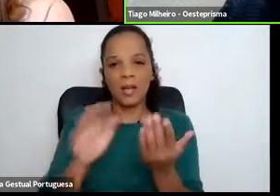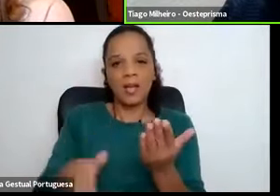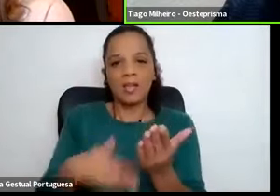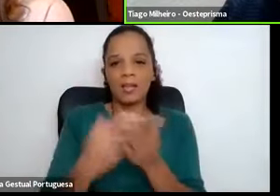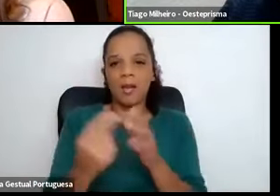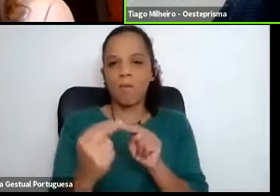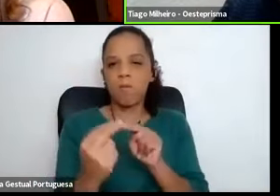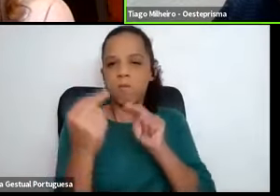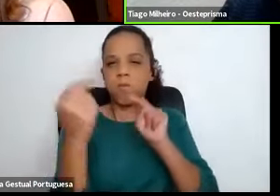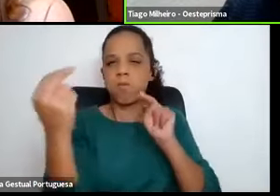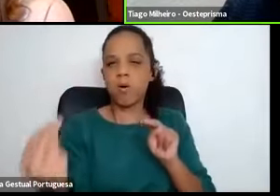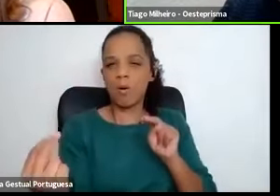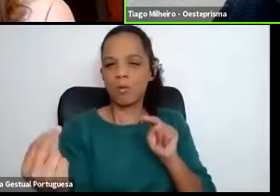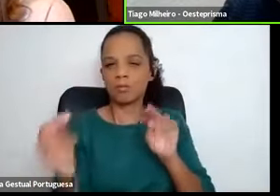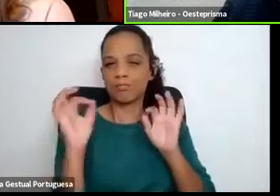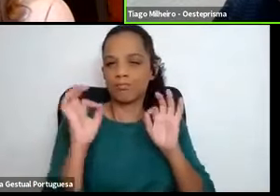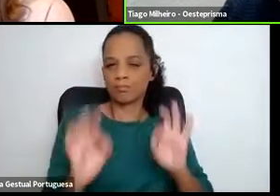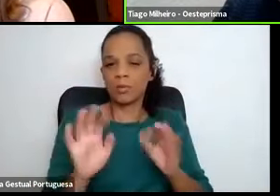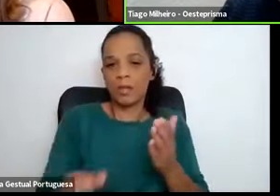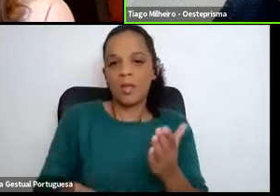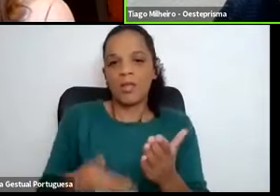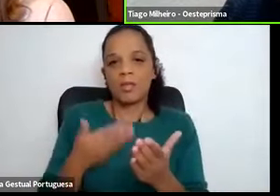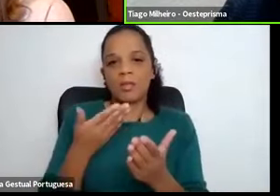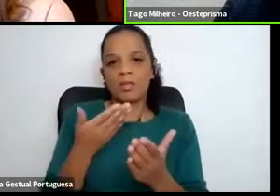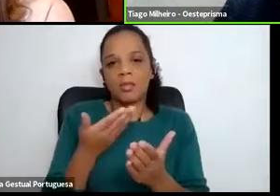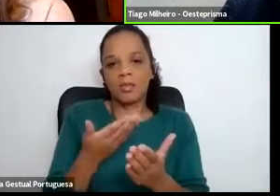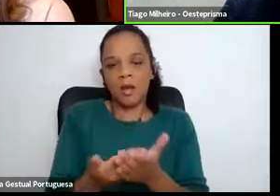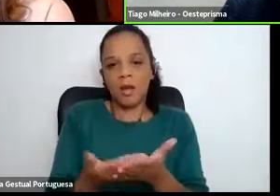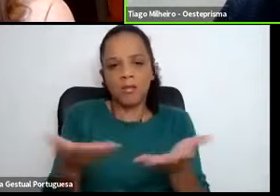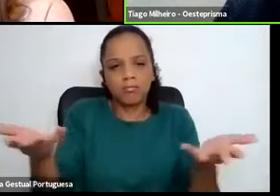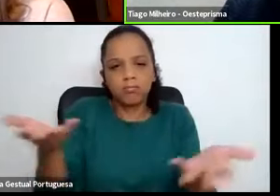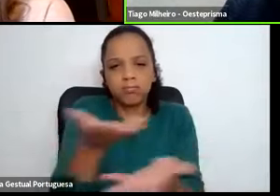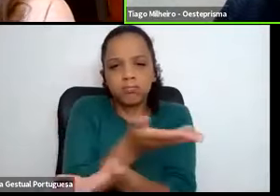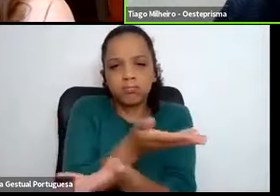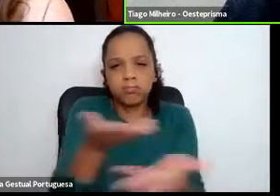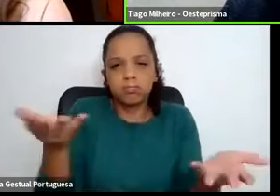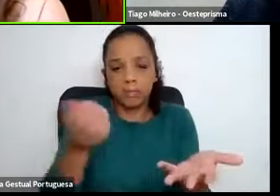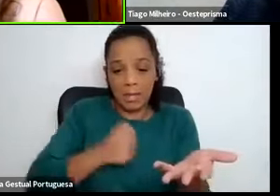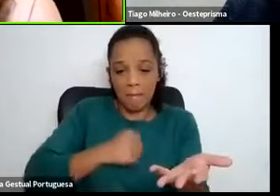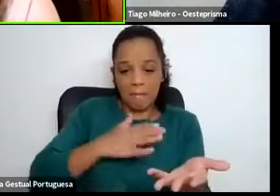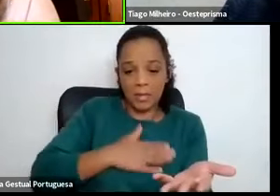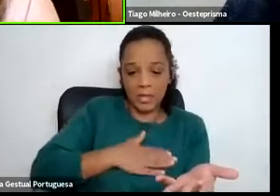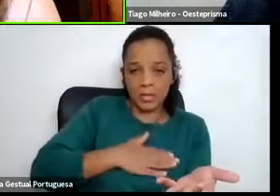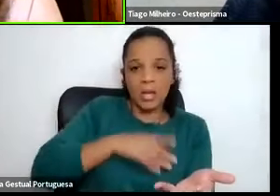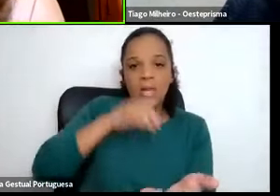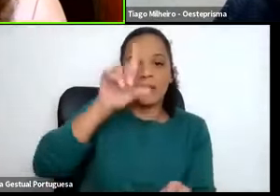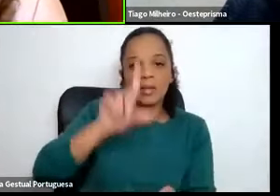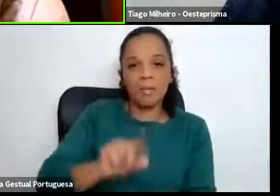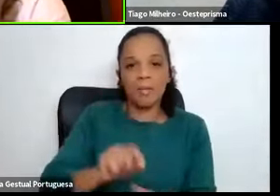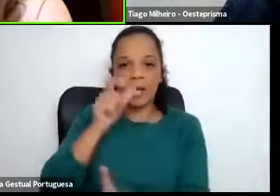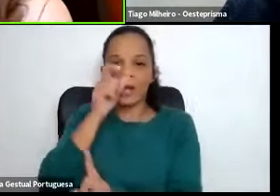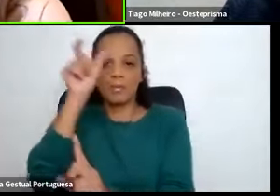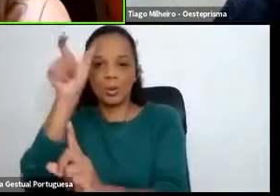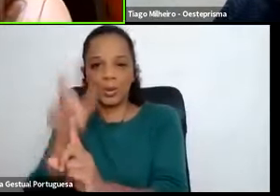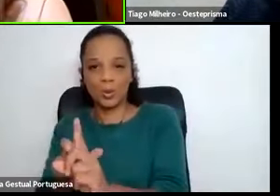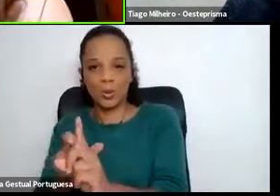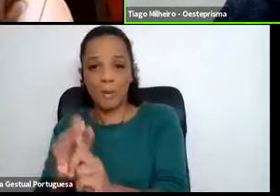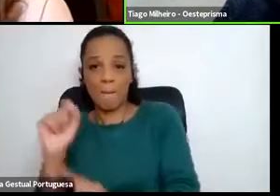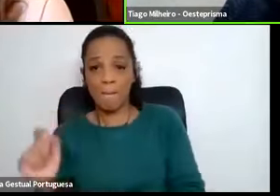ponte e que crie esta empatia entre o candidato e a empresa. E isso foi conseguido na primeira vista,